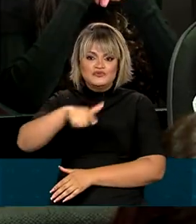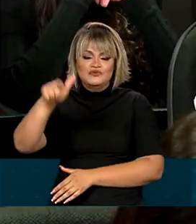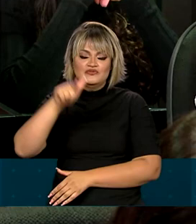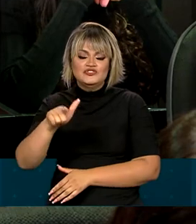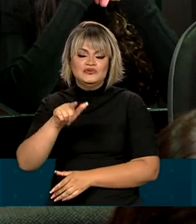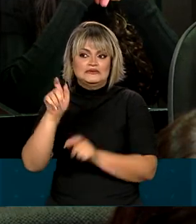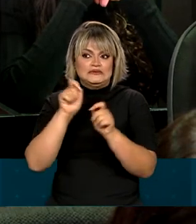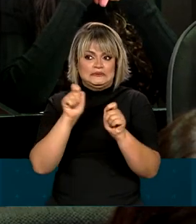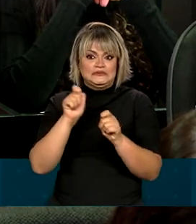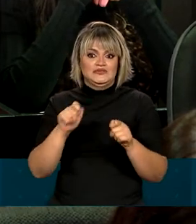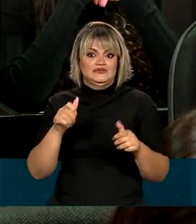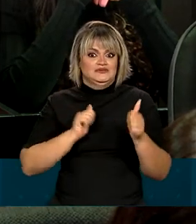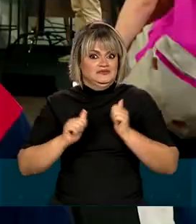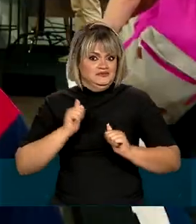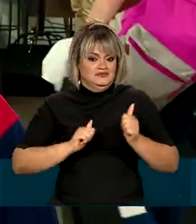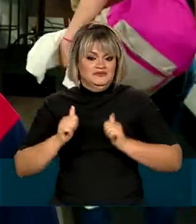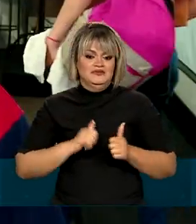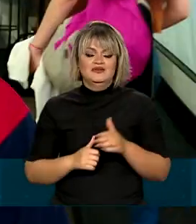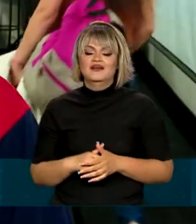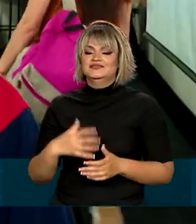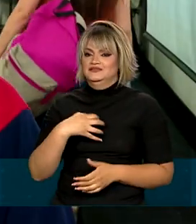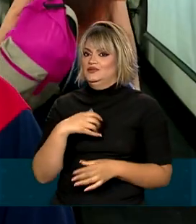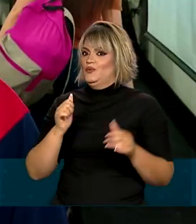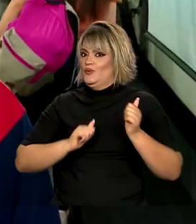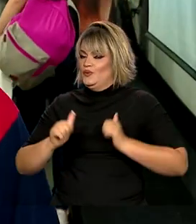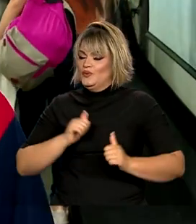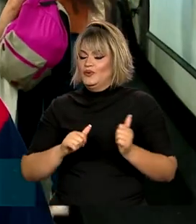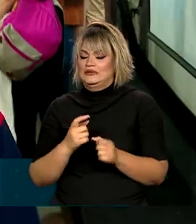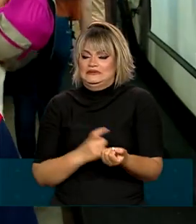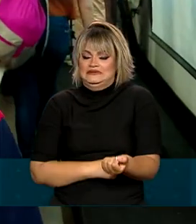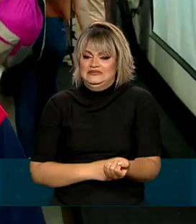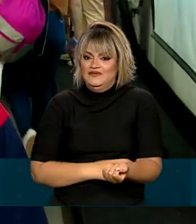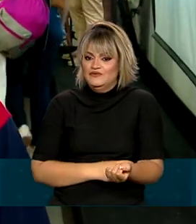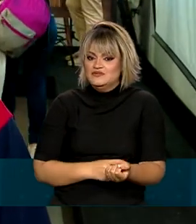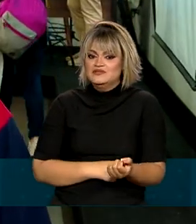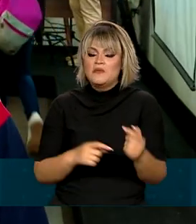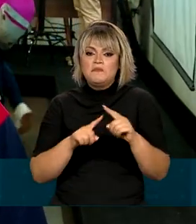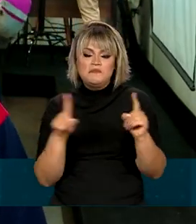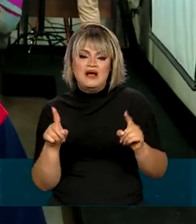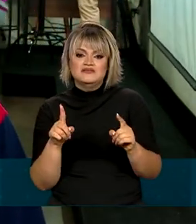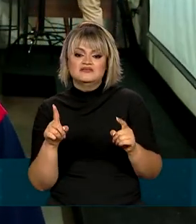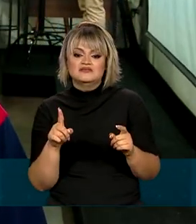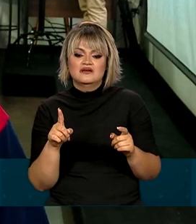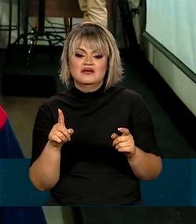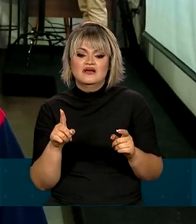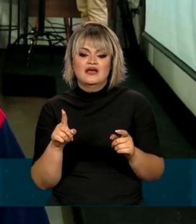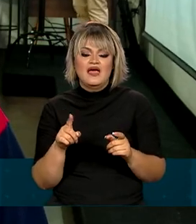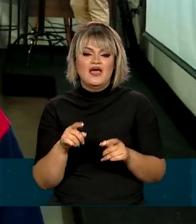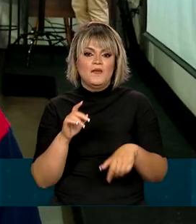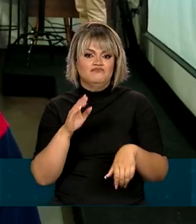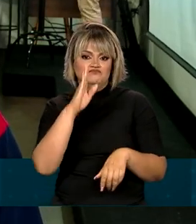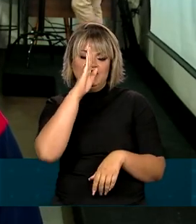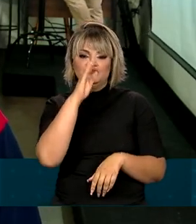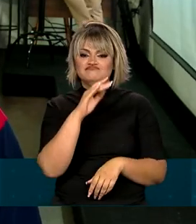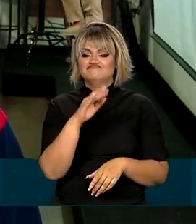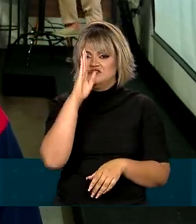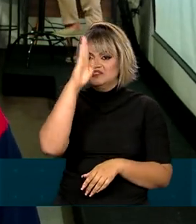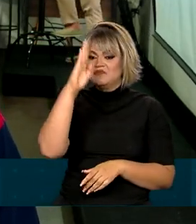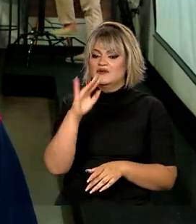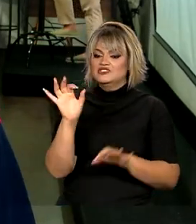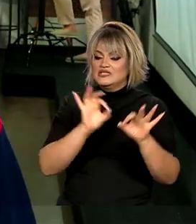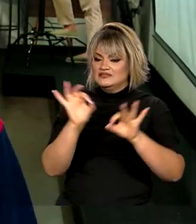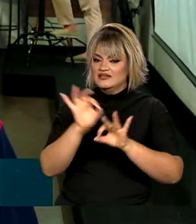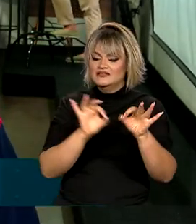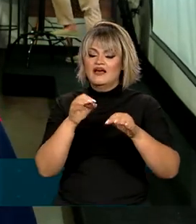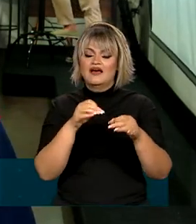tentam controlar o nervosismo. É muita ansiedade, muito nervosismo ao mesmo tempo, mas eu acho que é o tempo principal. A gente precisa se